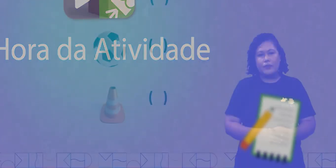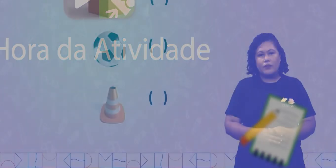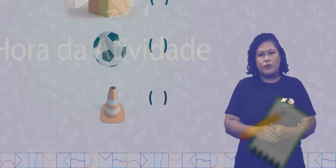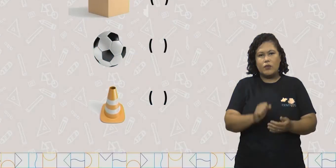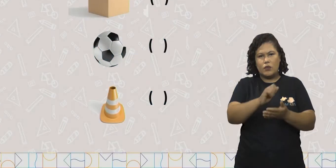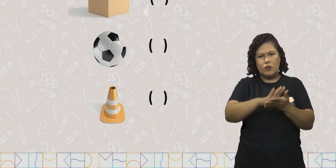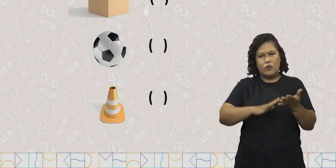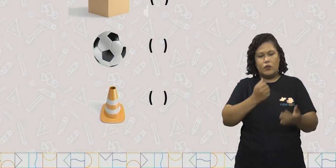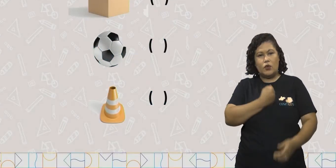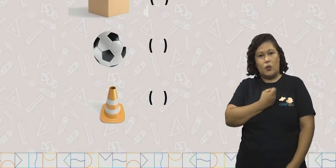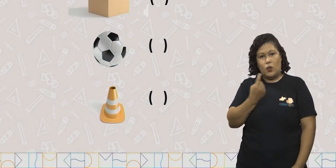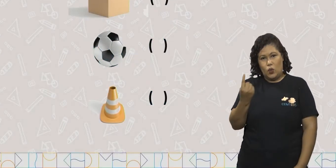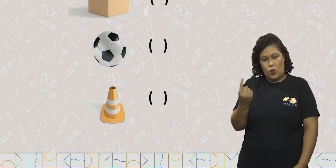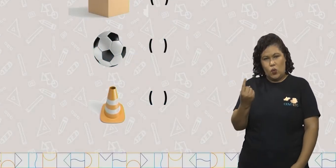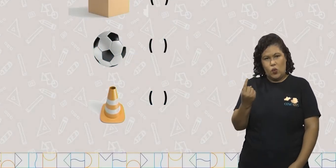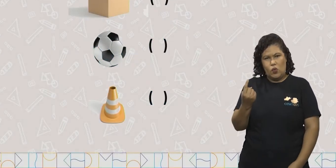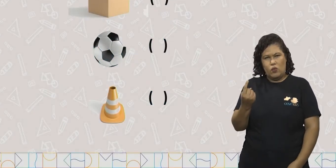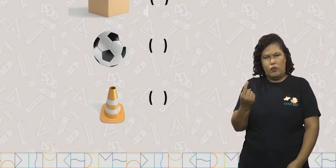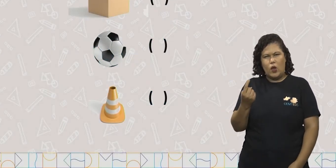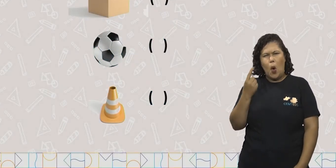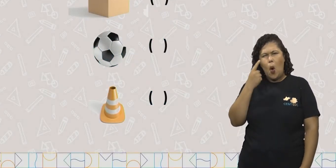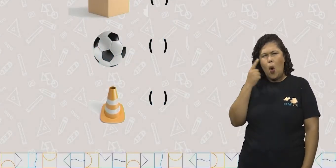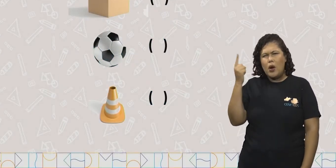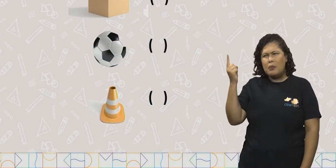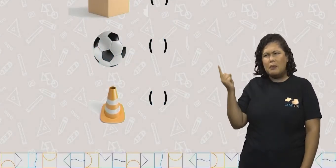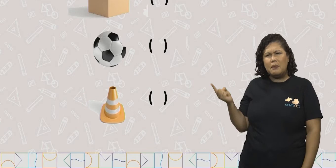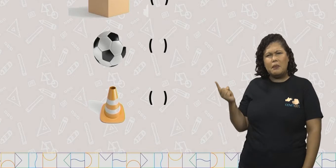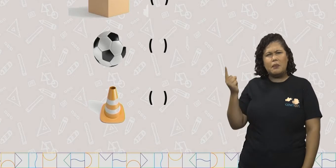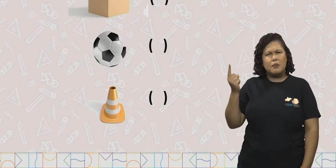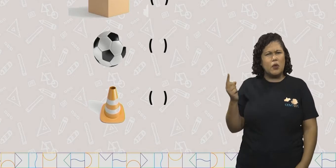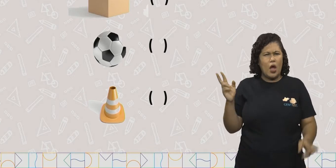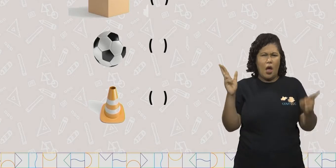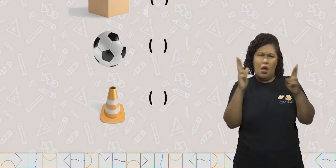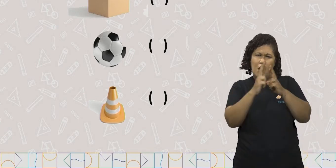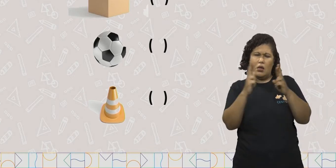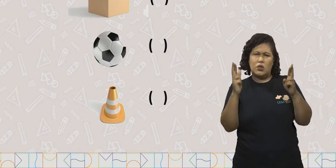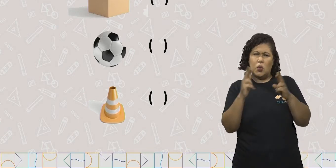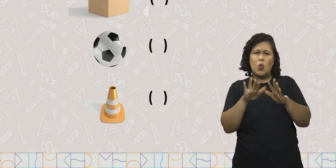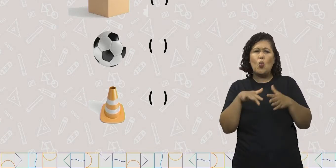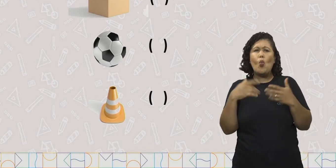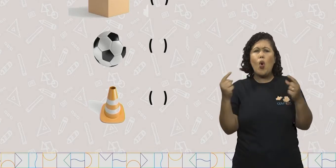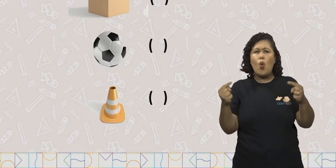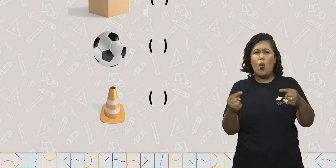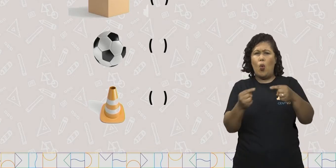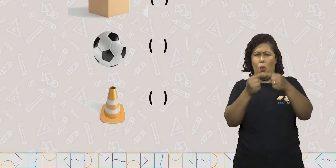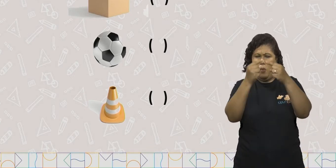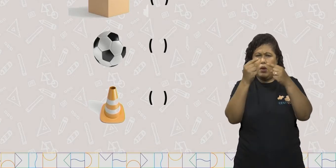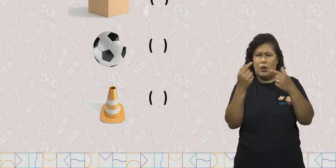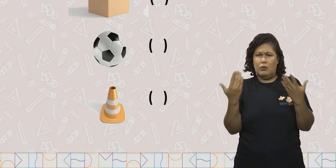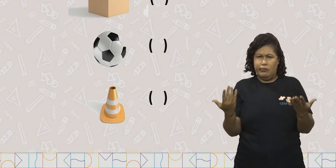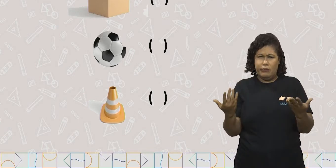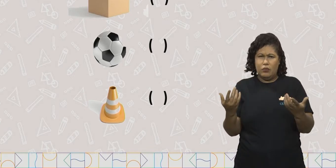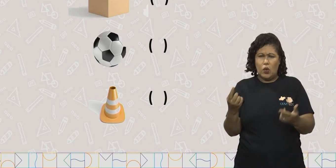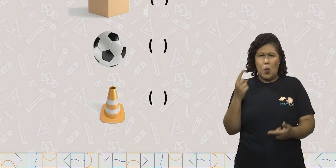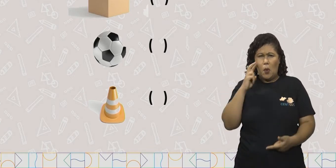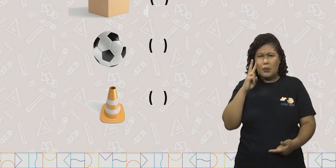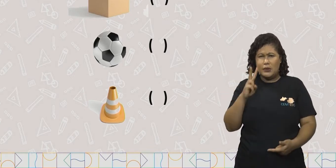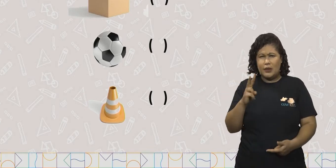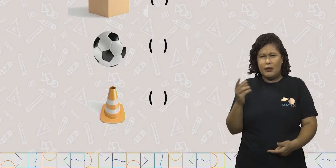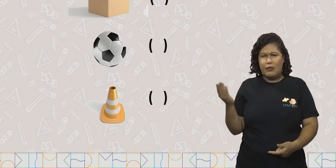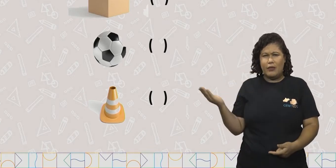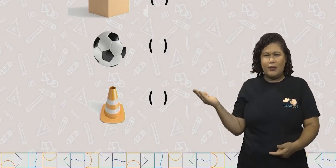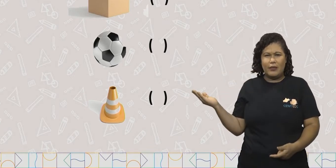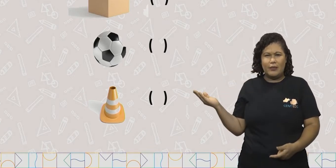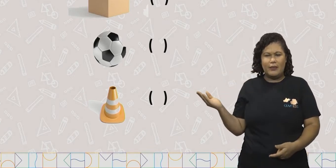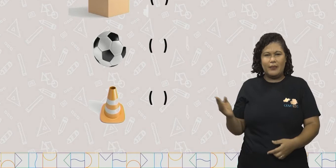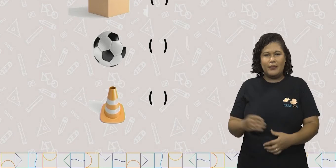atividade número 1 Relacione a primeira coluna das figuras geométricas espaciais com a segunda